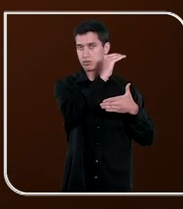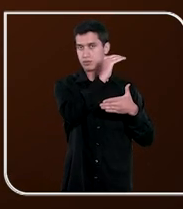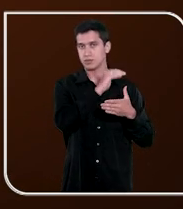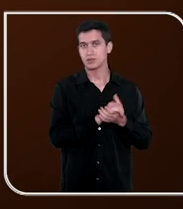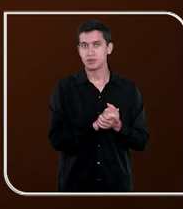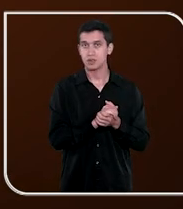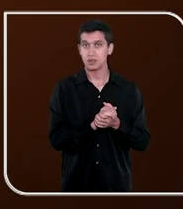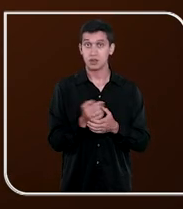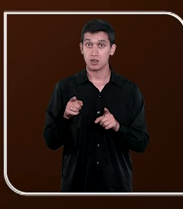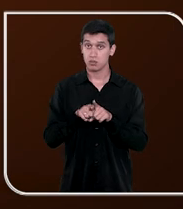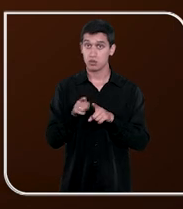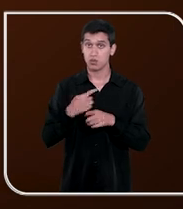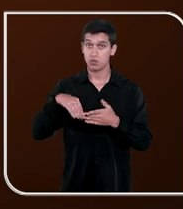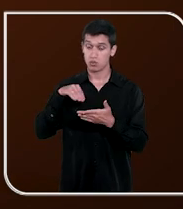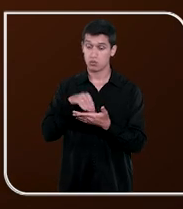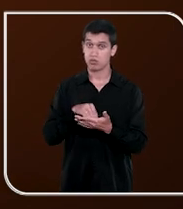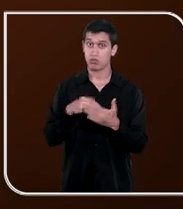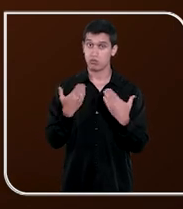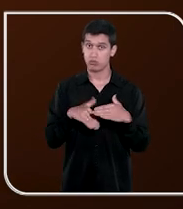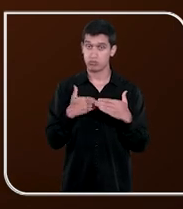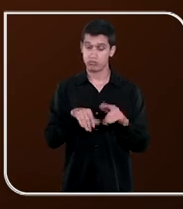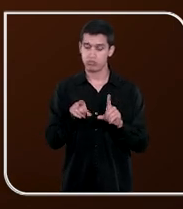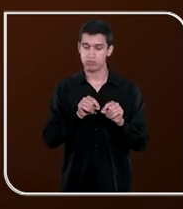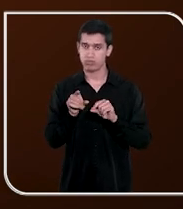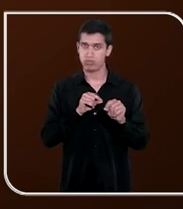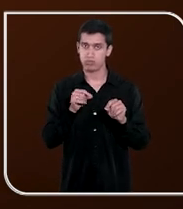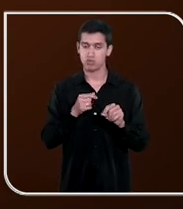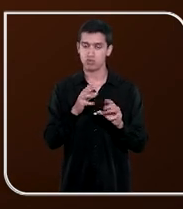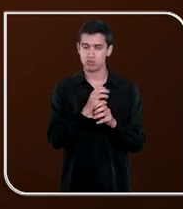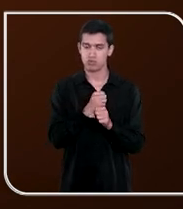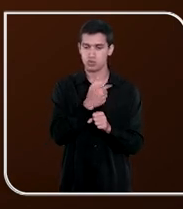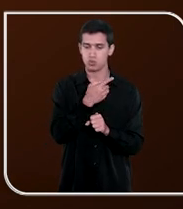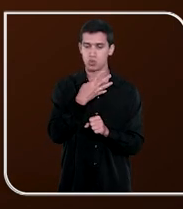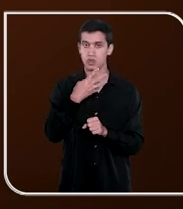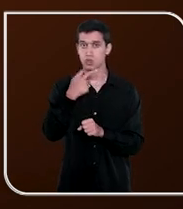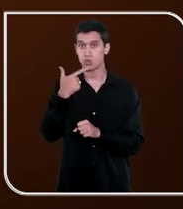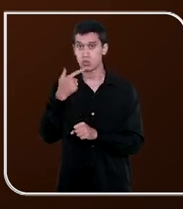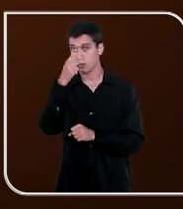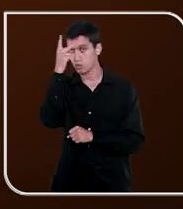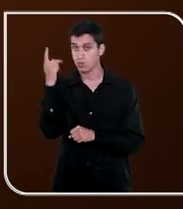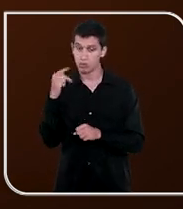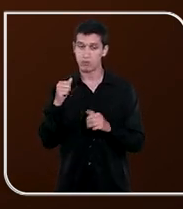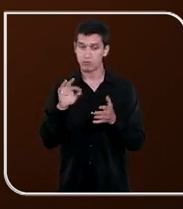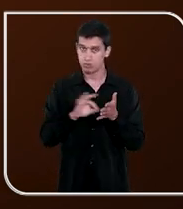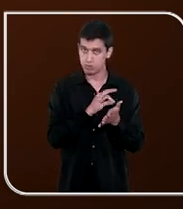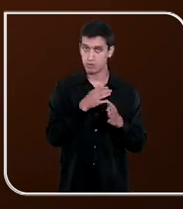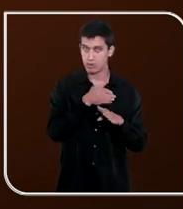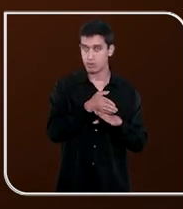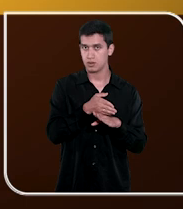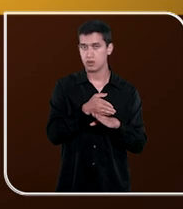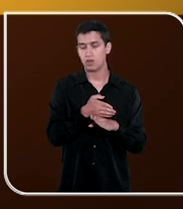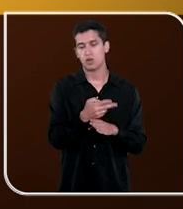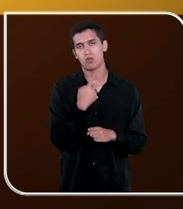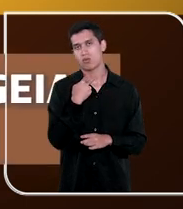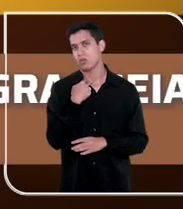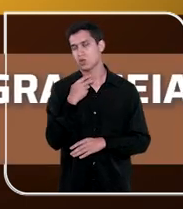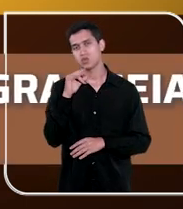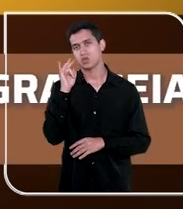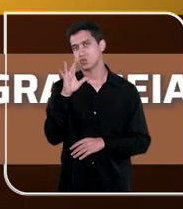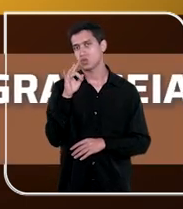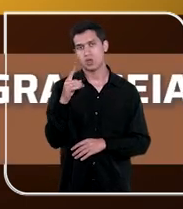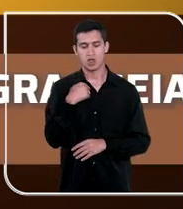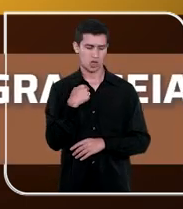funções gratificadas. No último processo seletivo, 242 pessoas se inscreveram. Não